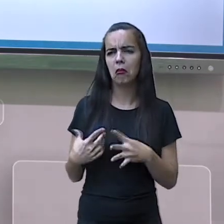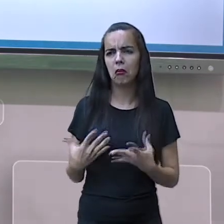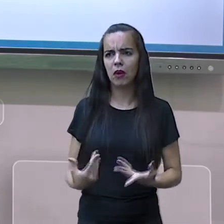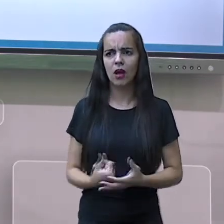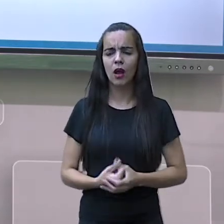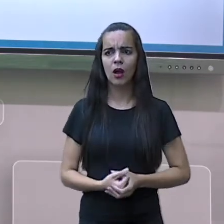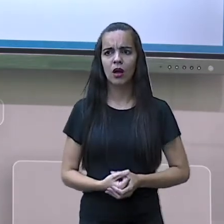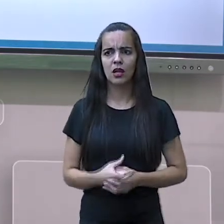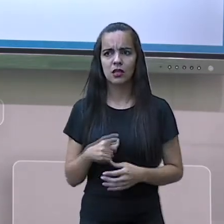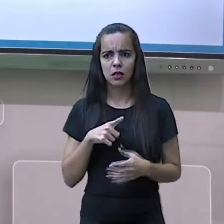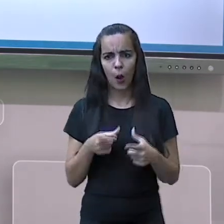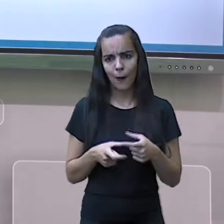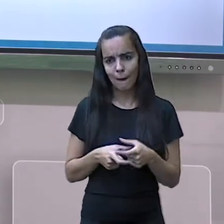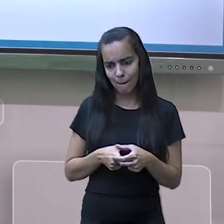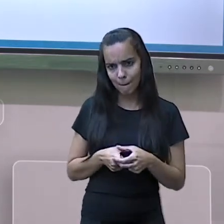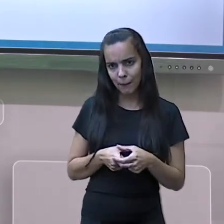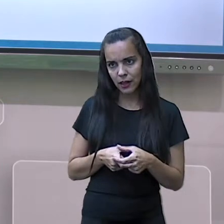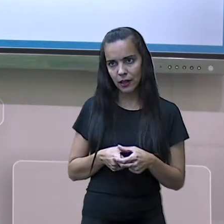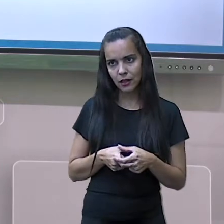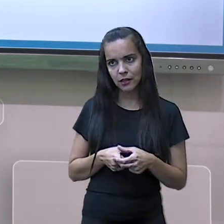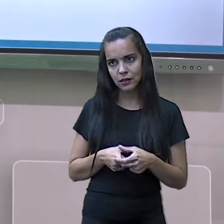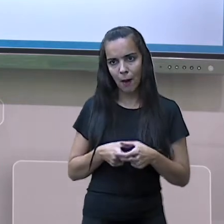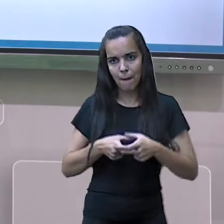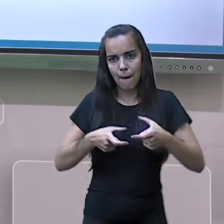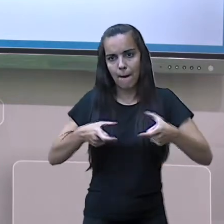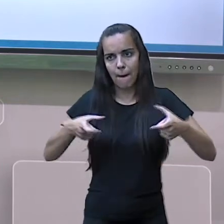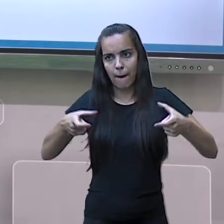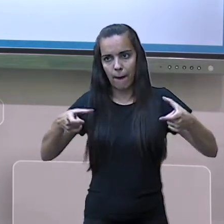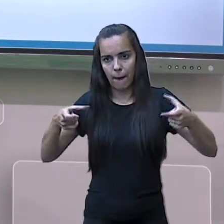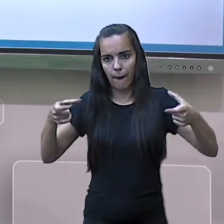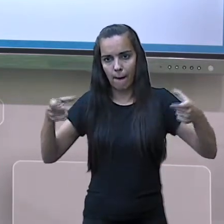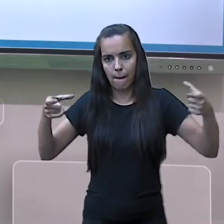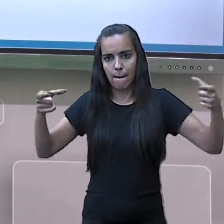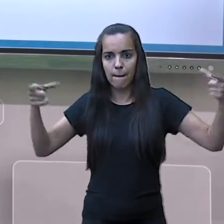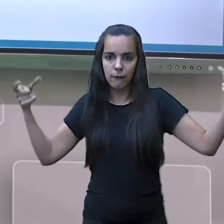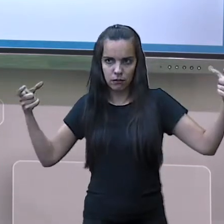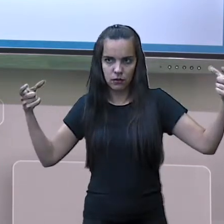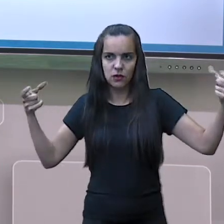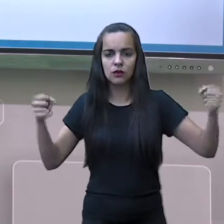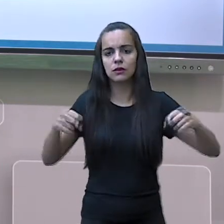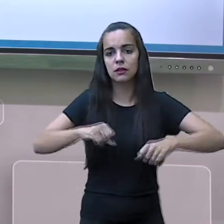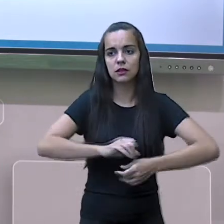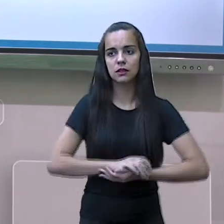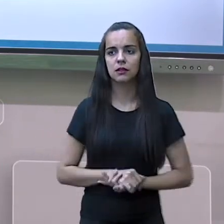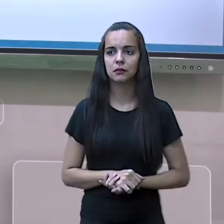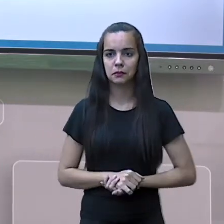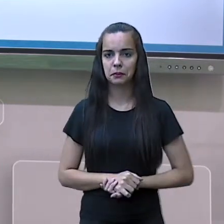Porque aquela concentração está aqui, ela vai o quê? Expandindo.